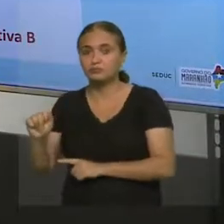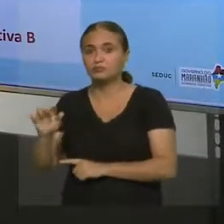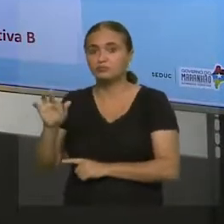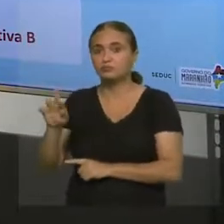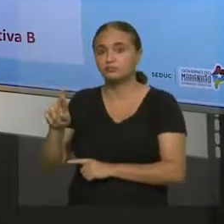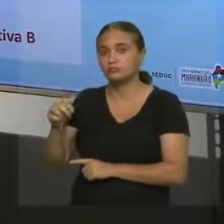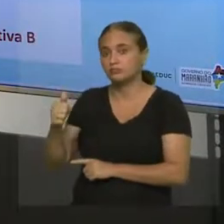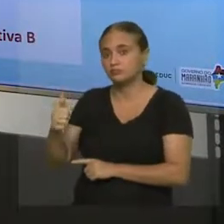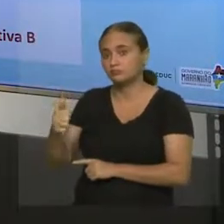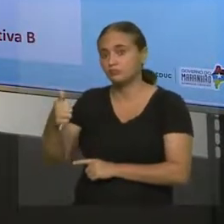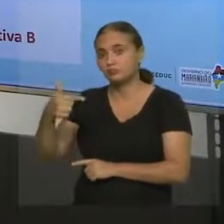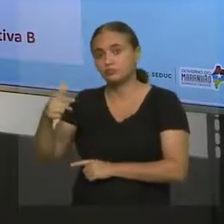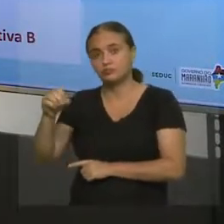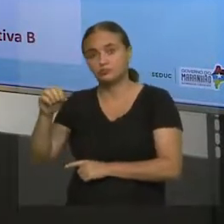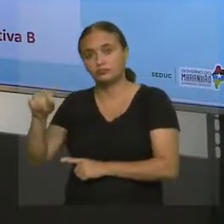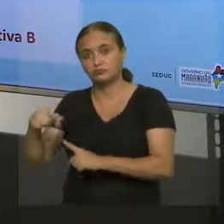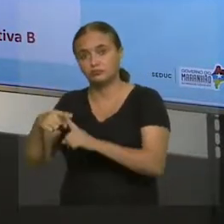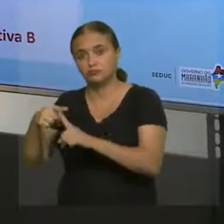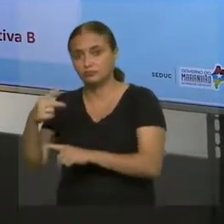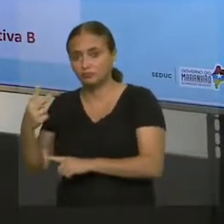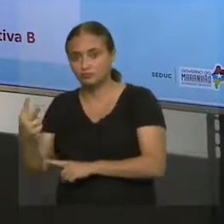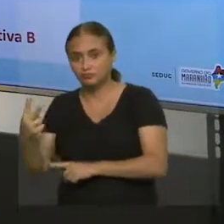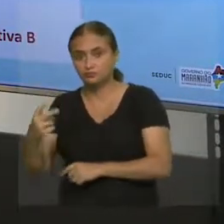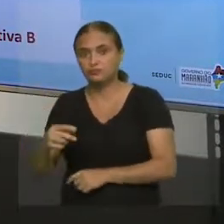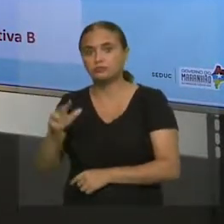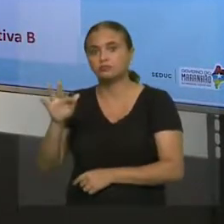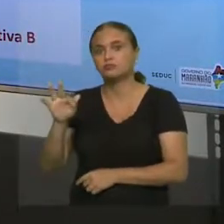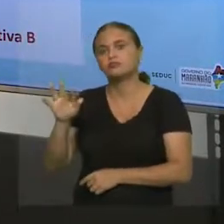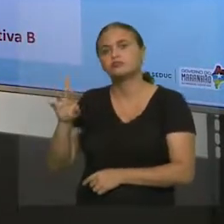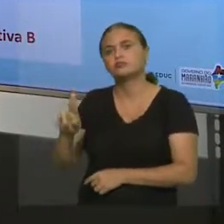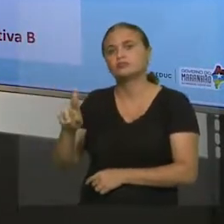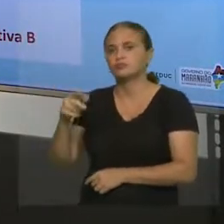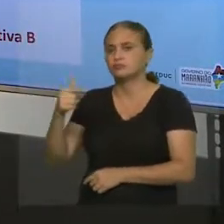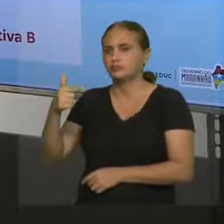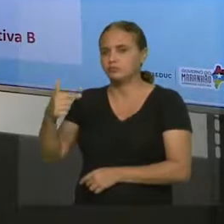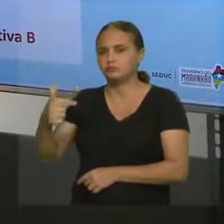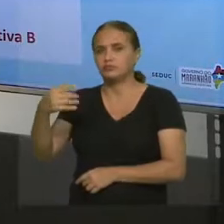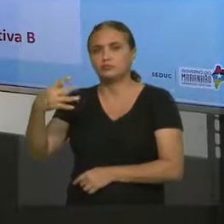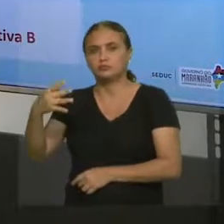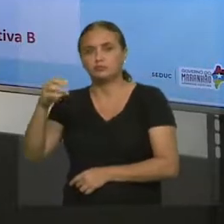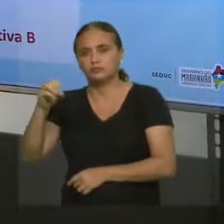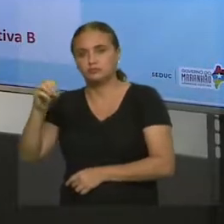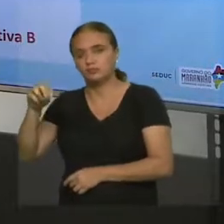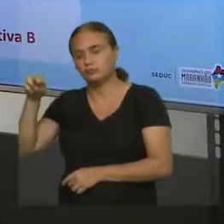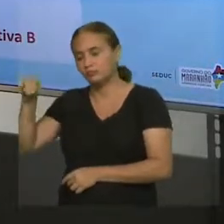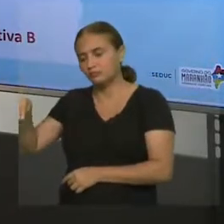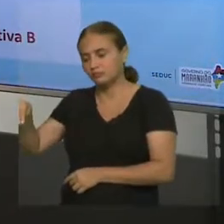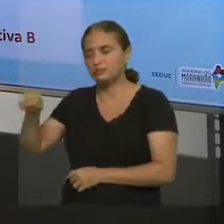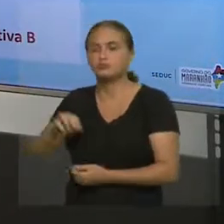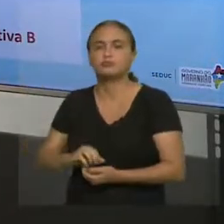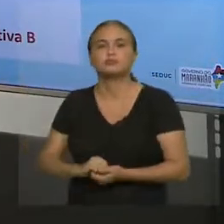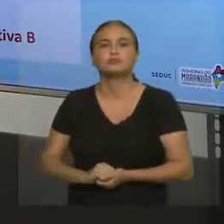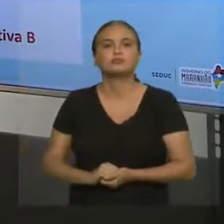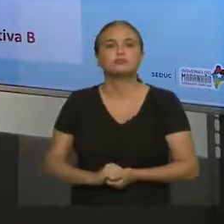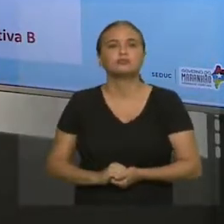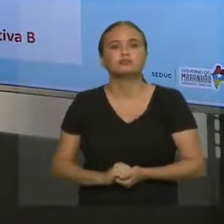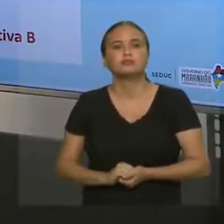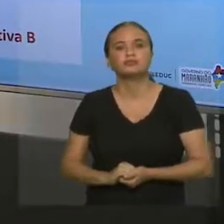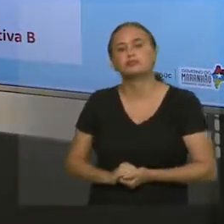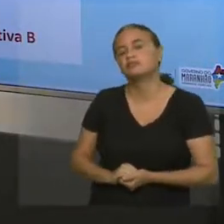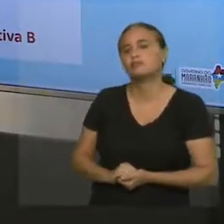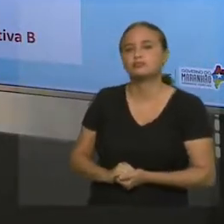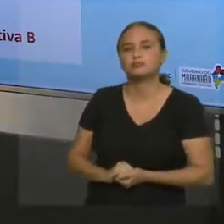resultante vai ser de quanto? A massa de 1.200 vezes a aceleração, que é 2. Isso aqui eu vou ter uma força resultante atuando nesse carro de 2